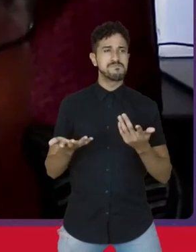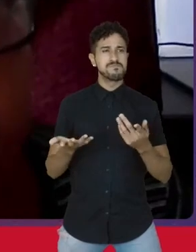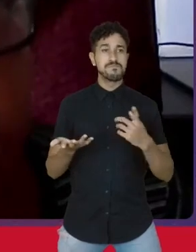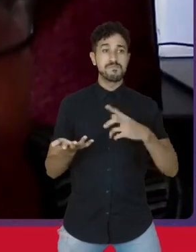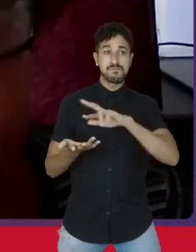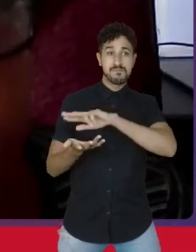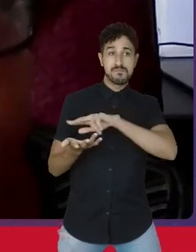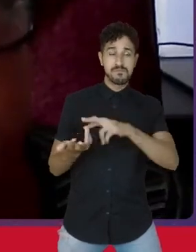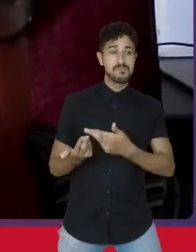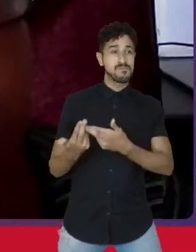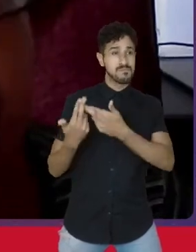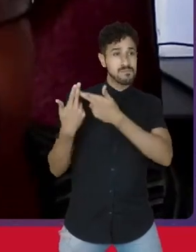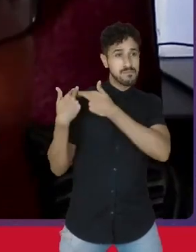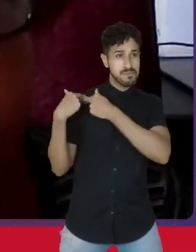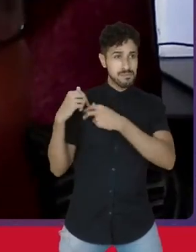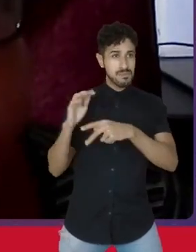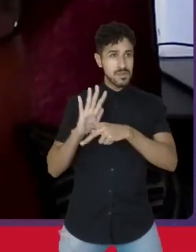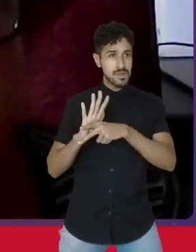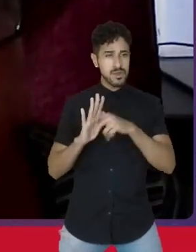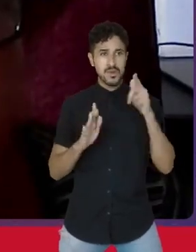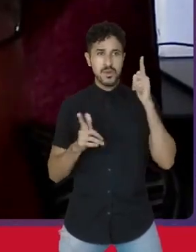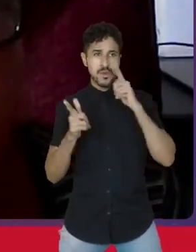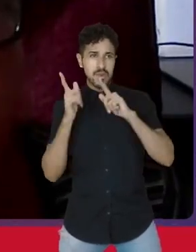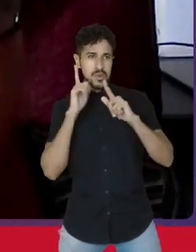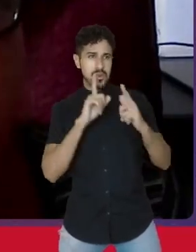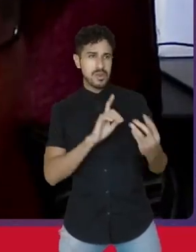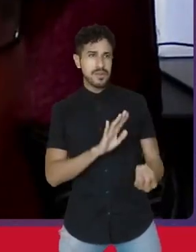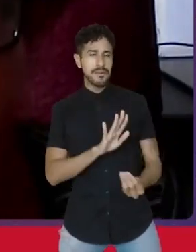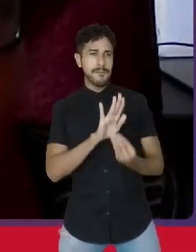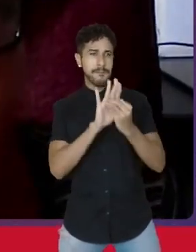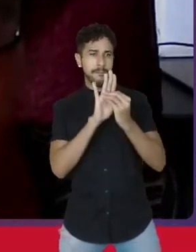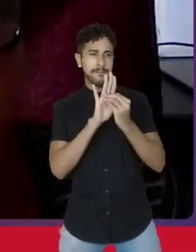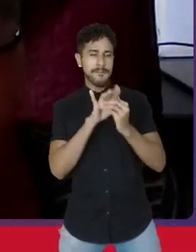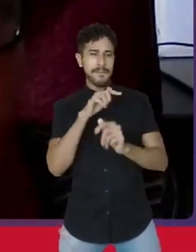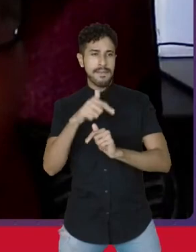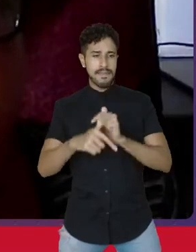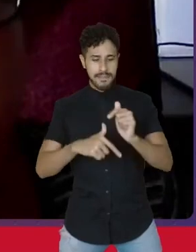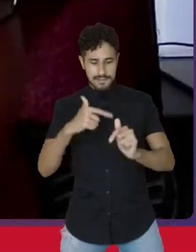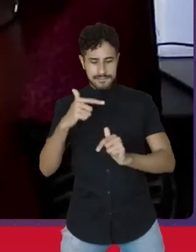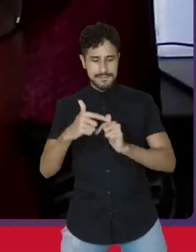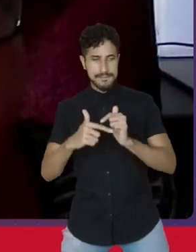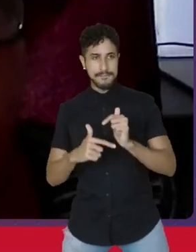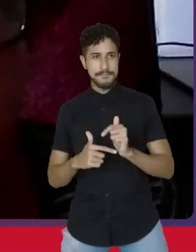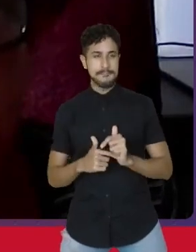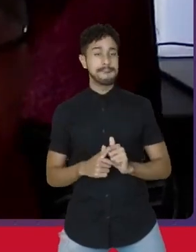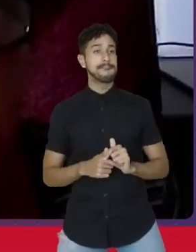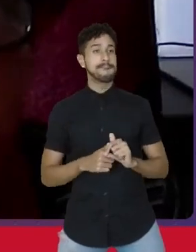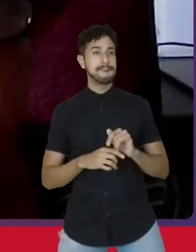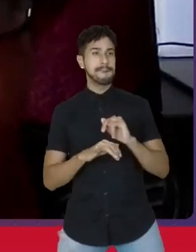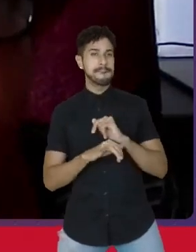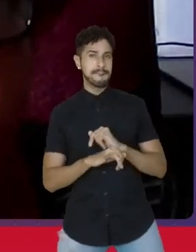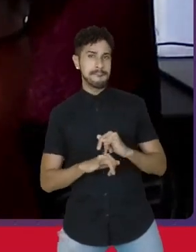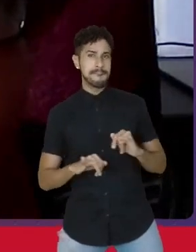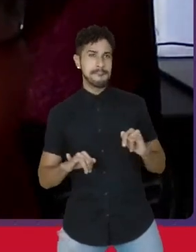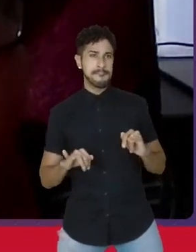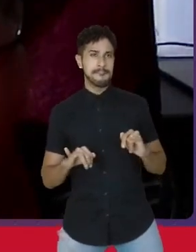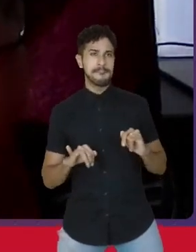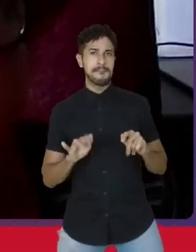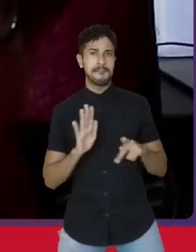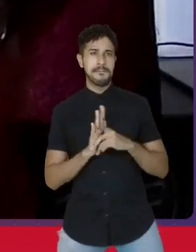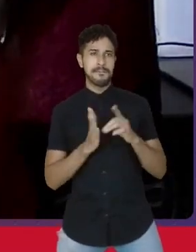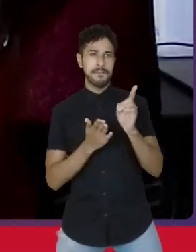responsabilidades na implementação das ações indicadas pela